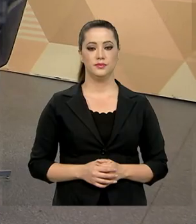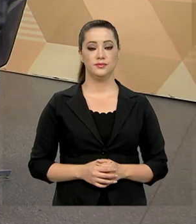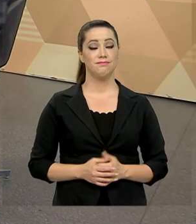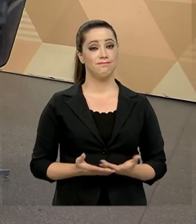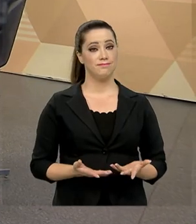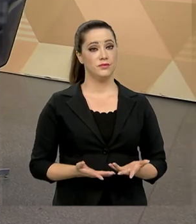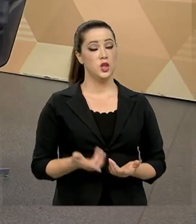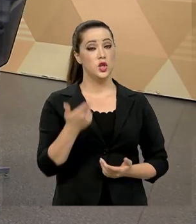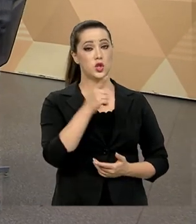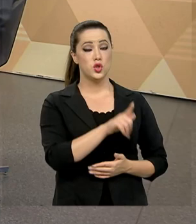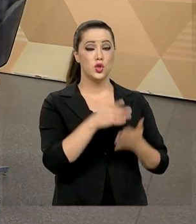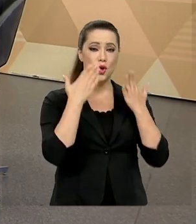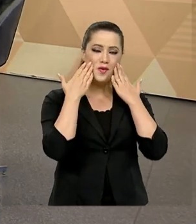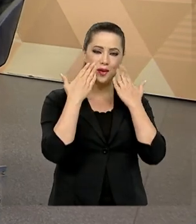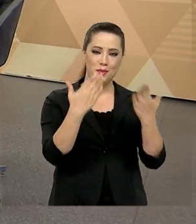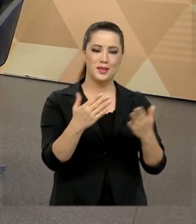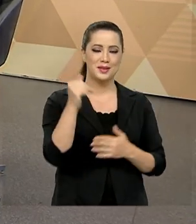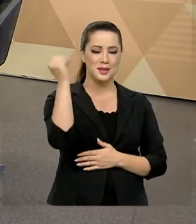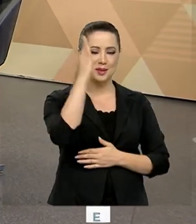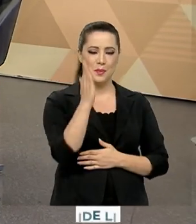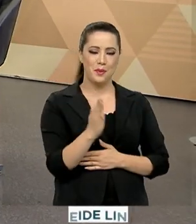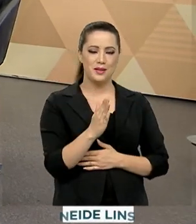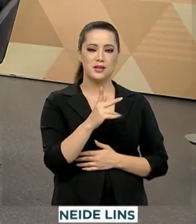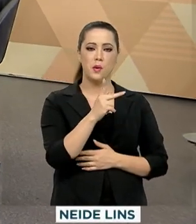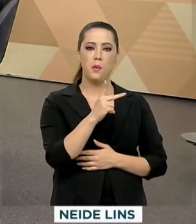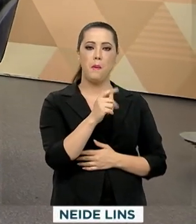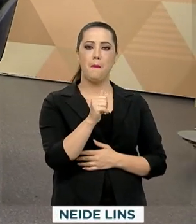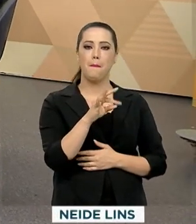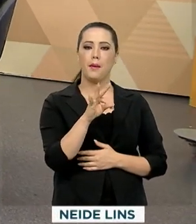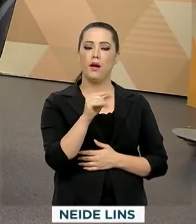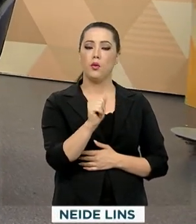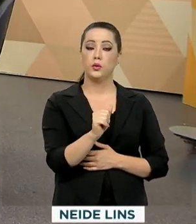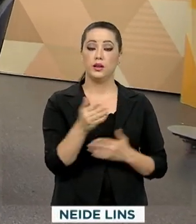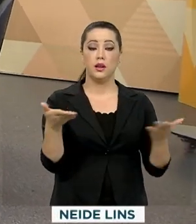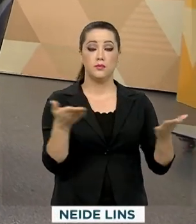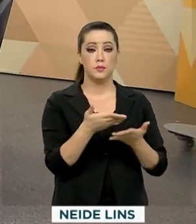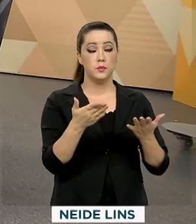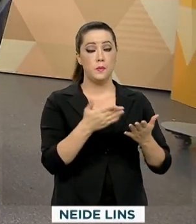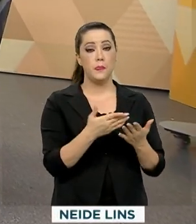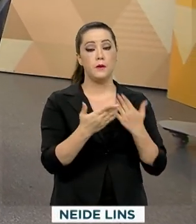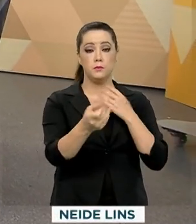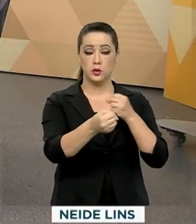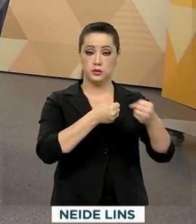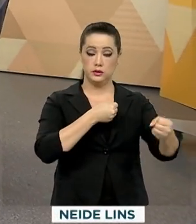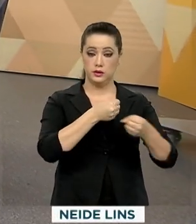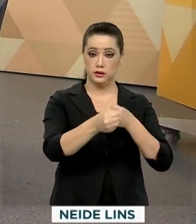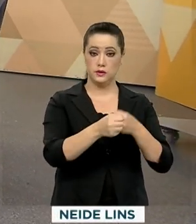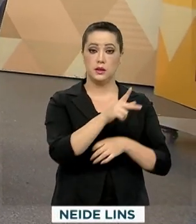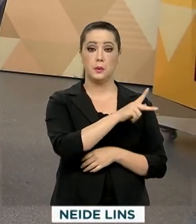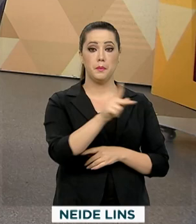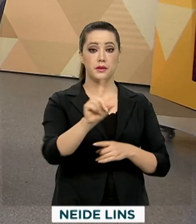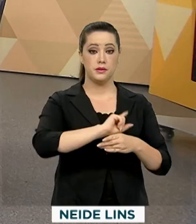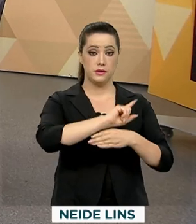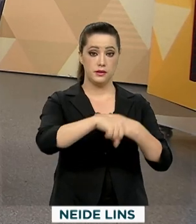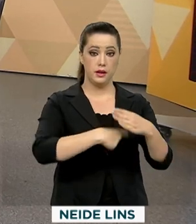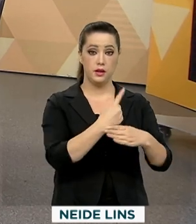De volta com o Brasil em Pauta, o entrevistado é o presidente da CAPES, Benedito Aguiar.